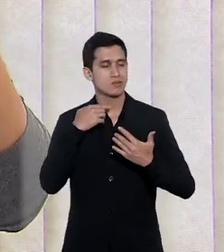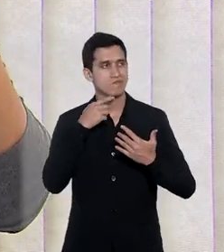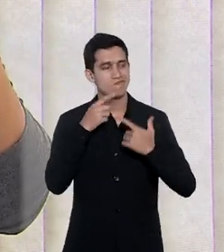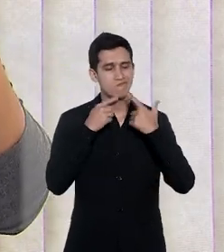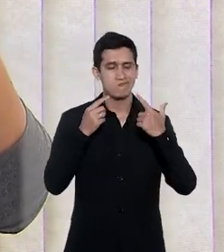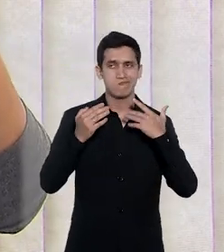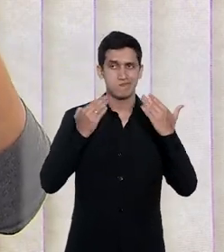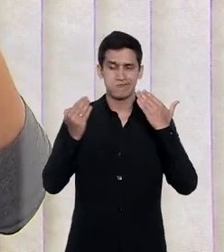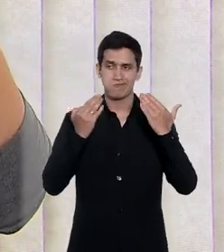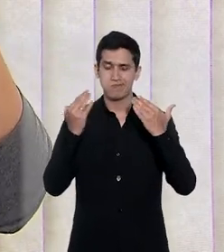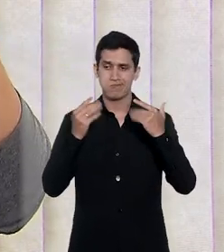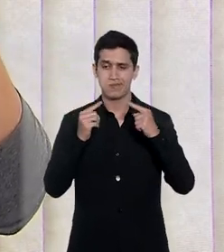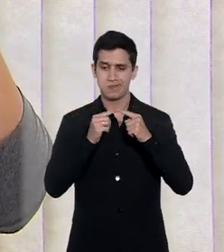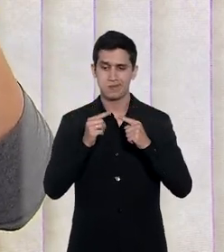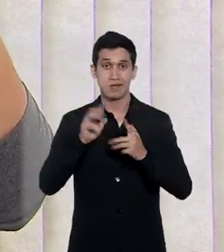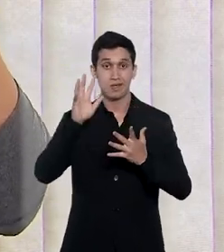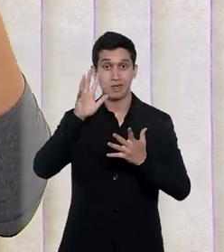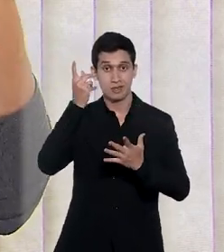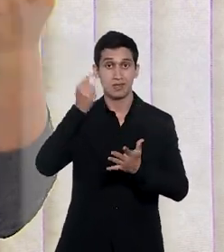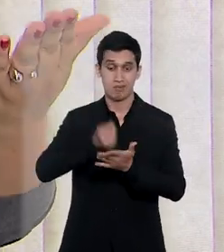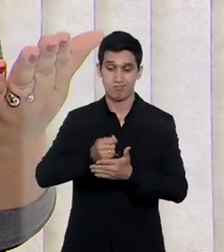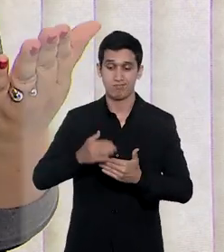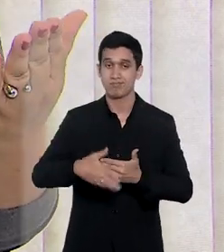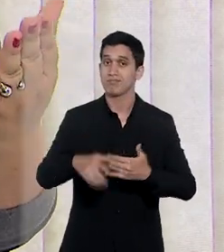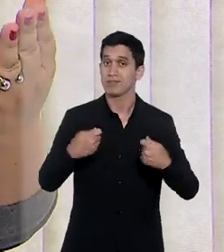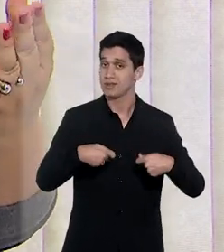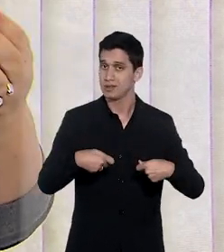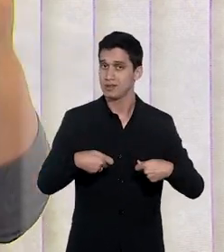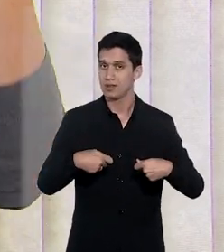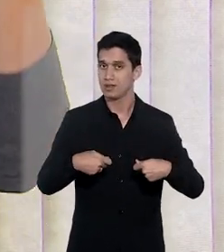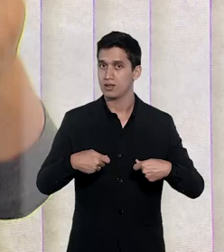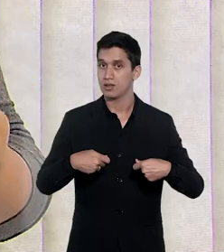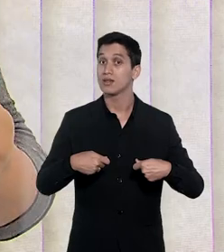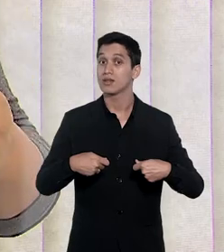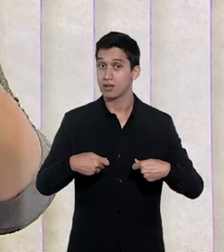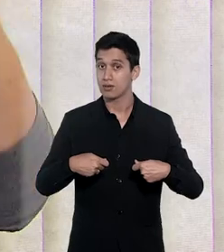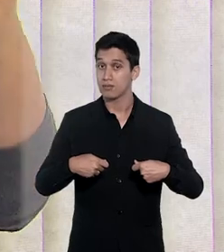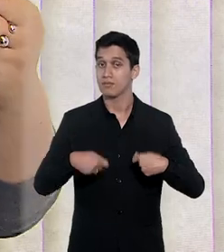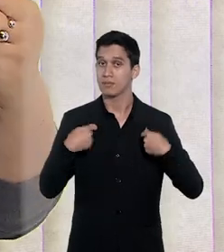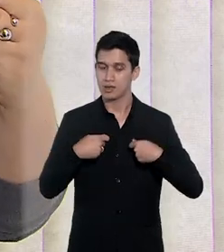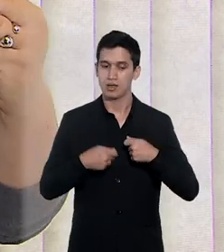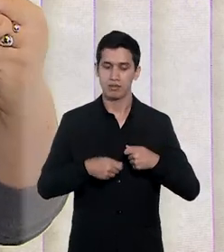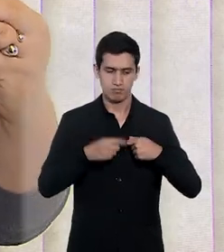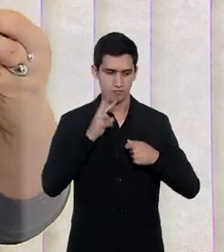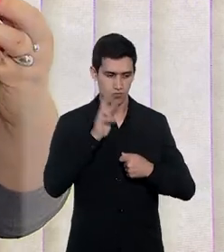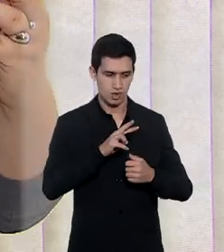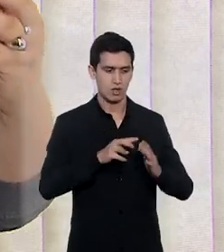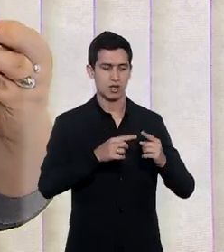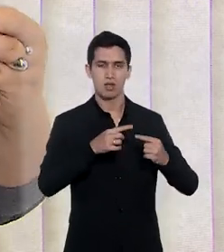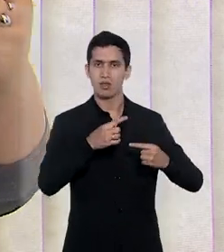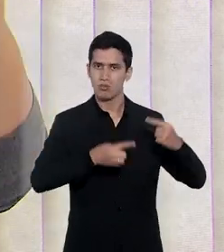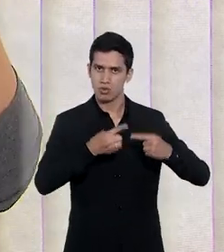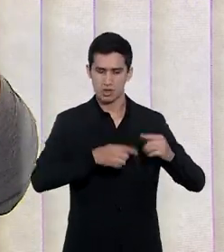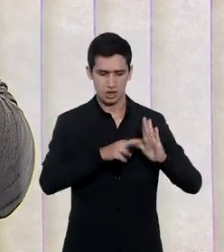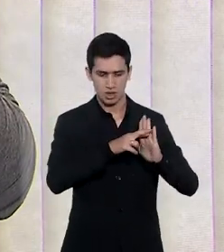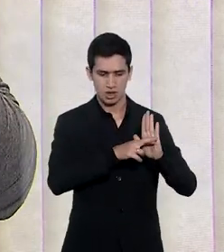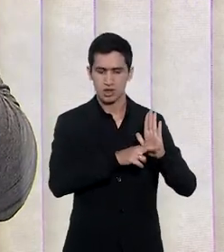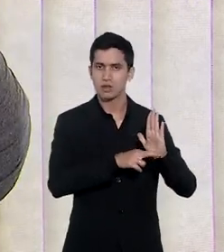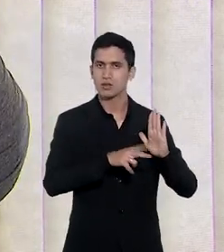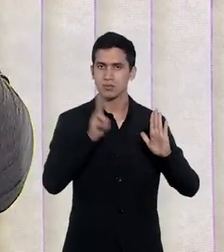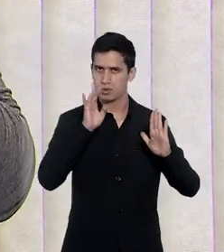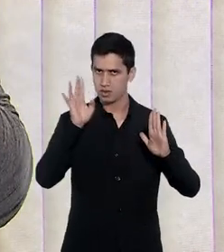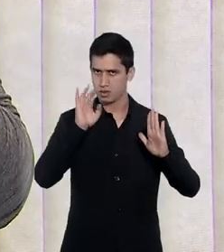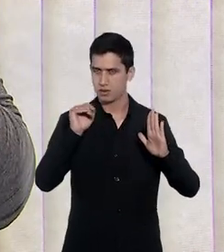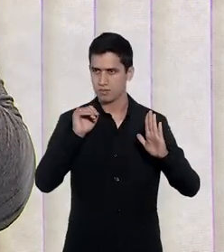em dúvida em relação a uma decisão que eu preciso tomar. Abre a política, lê a política e pensa com